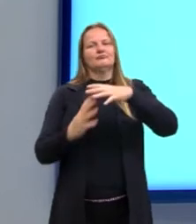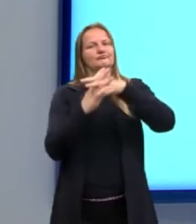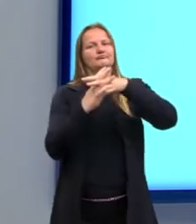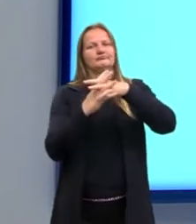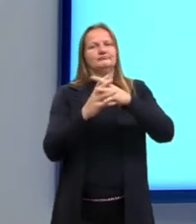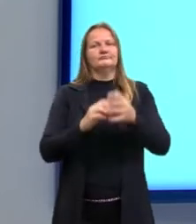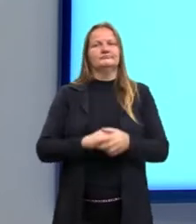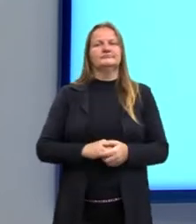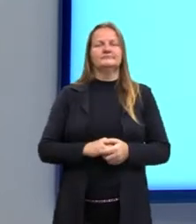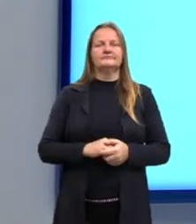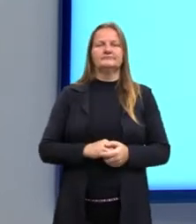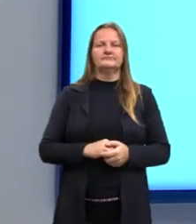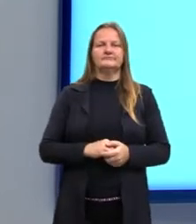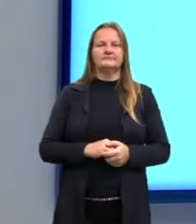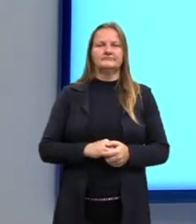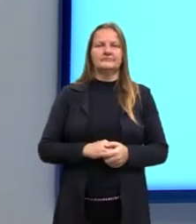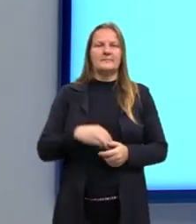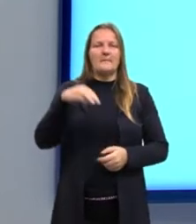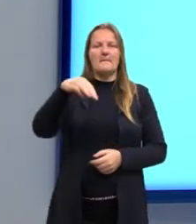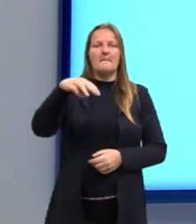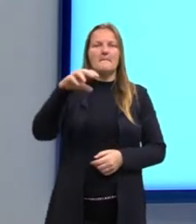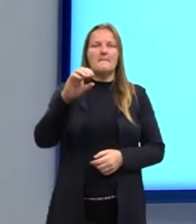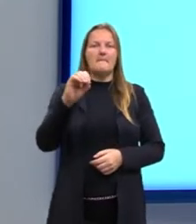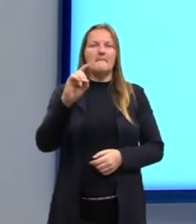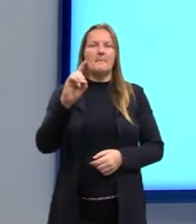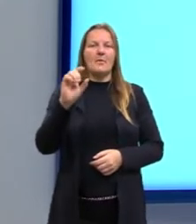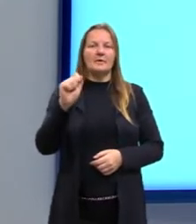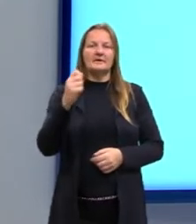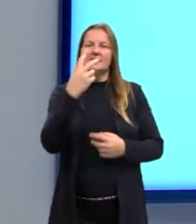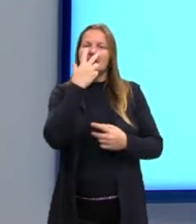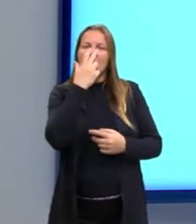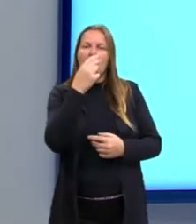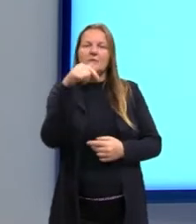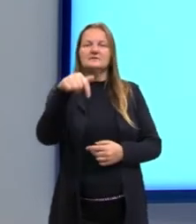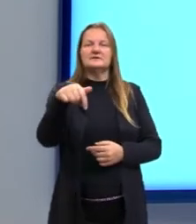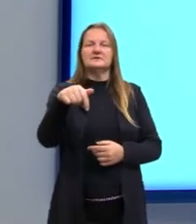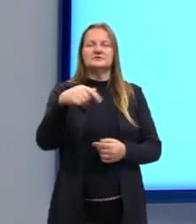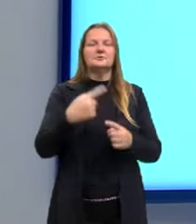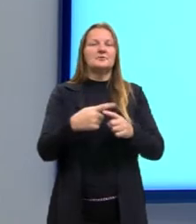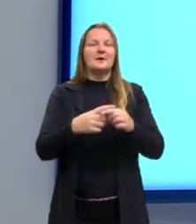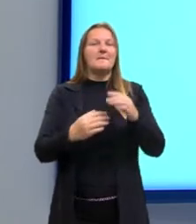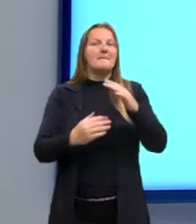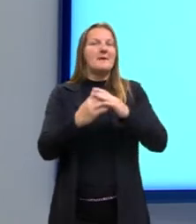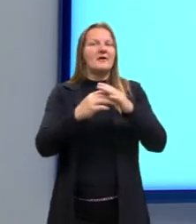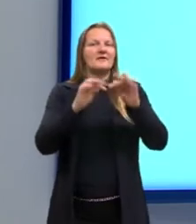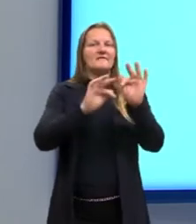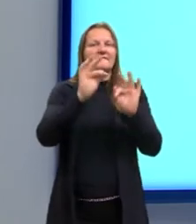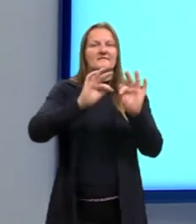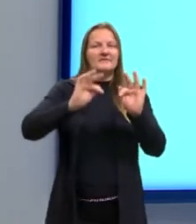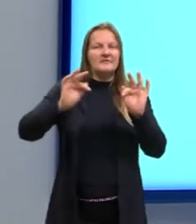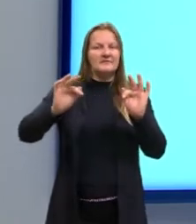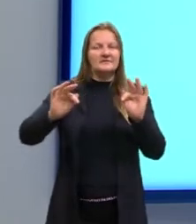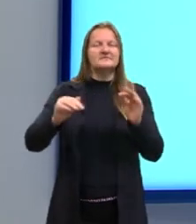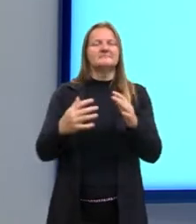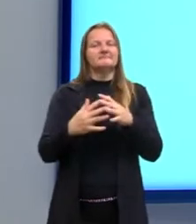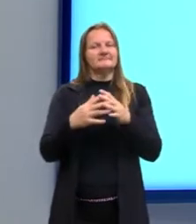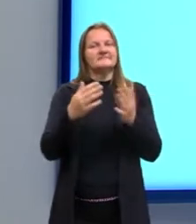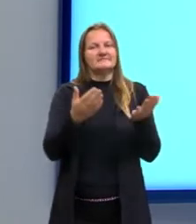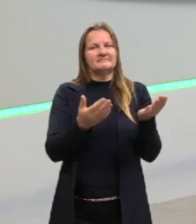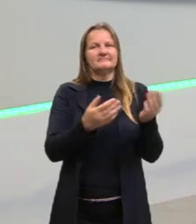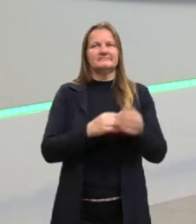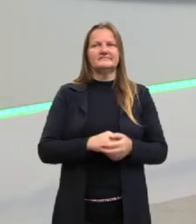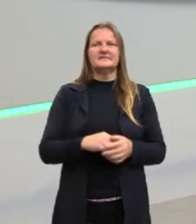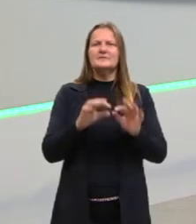a moda é igual a 7, porque é a maior frequência que nós temos. Somente isso. A moda, ela é bem